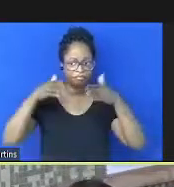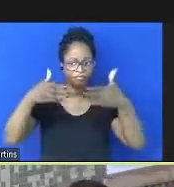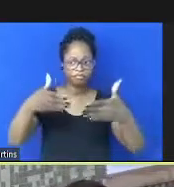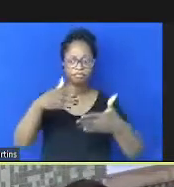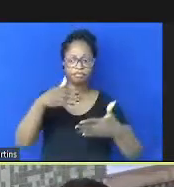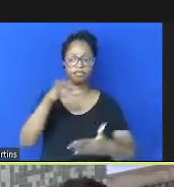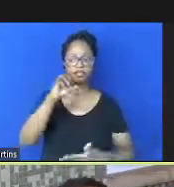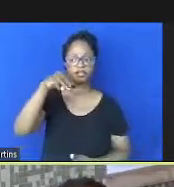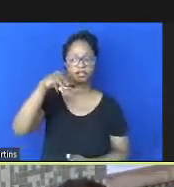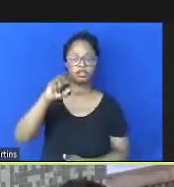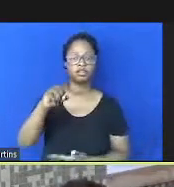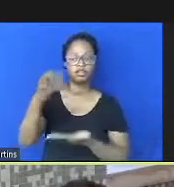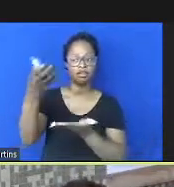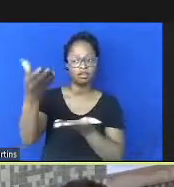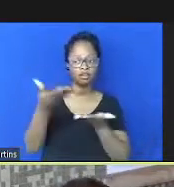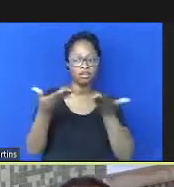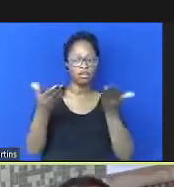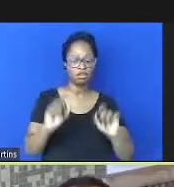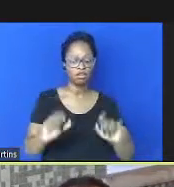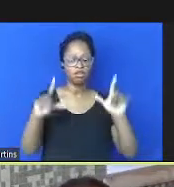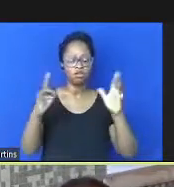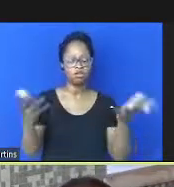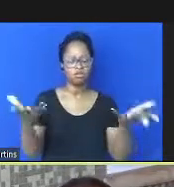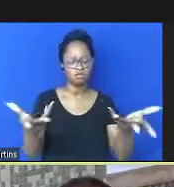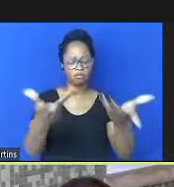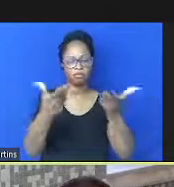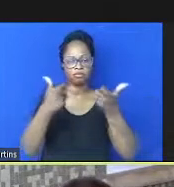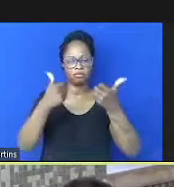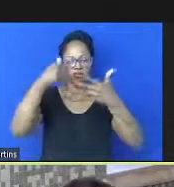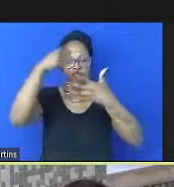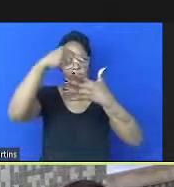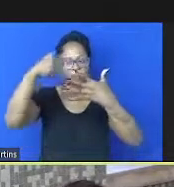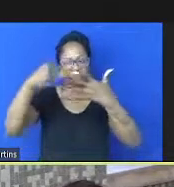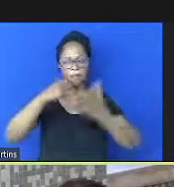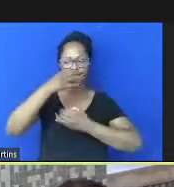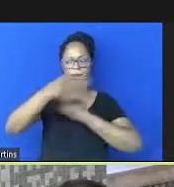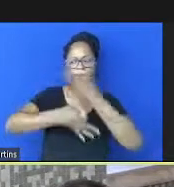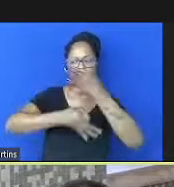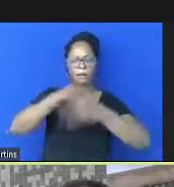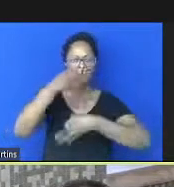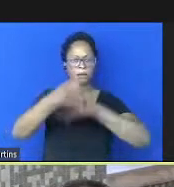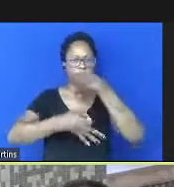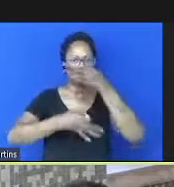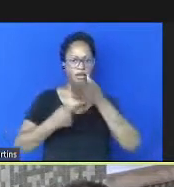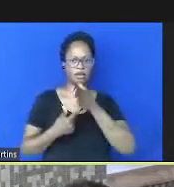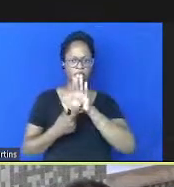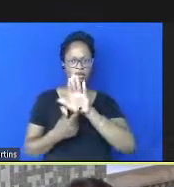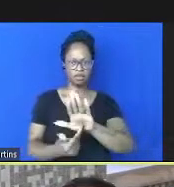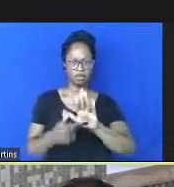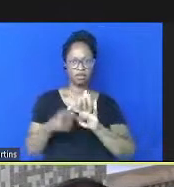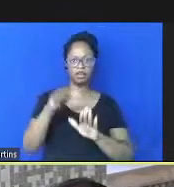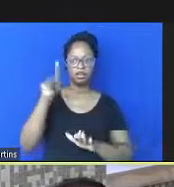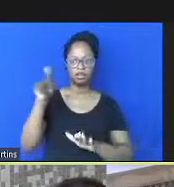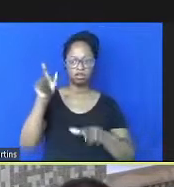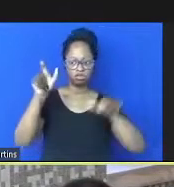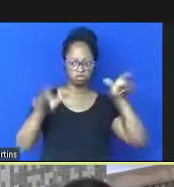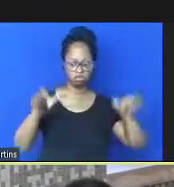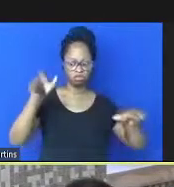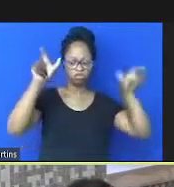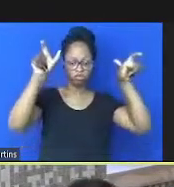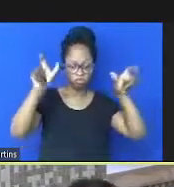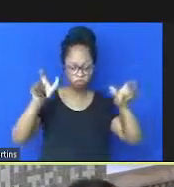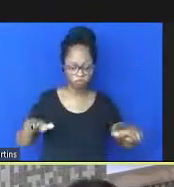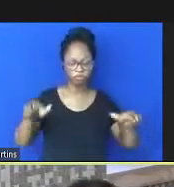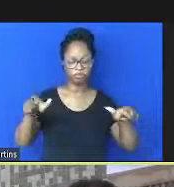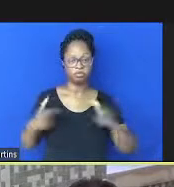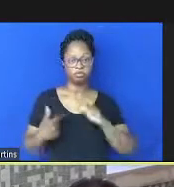estará conosco nos brilhantando nas questões comentadas das apresentações de Andrew e de Ferrinho